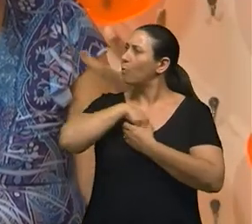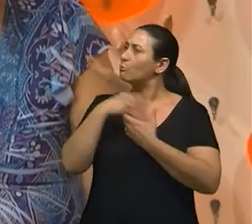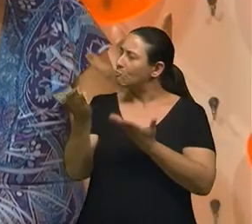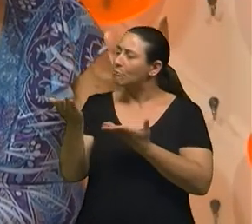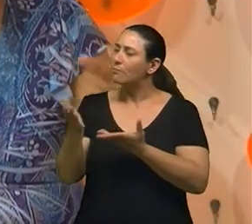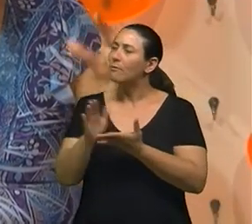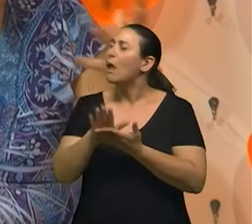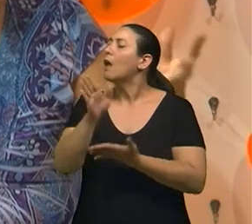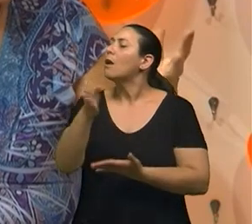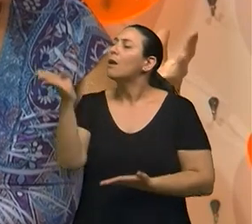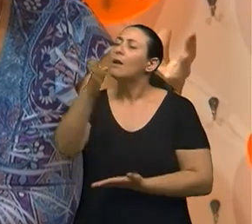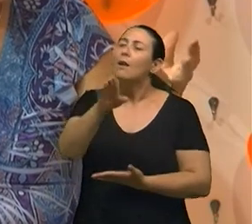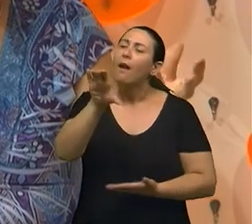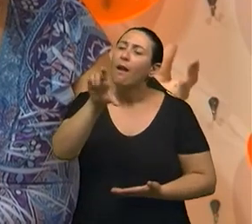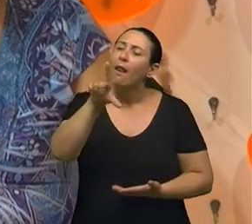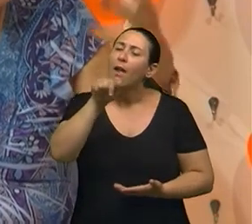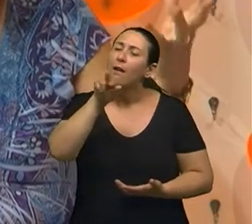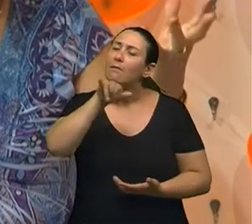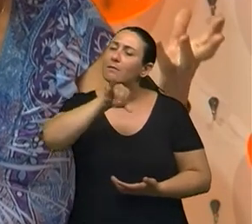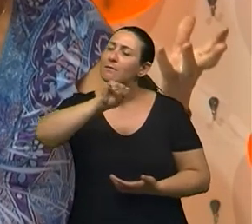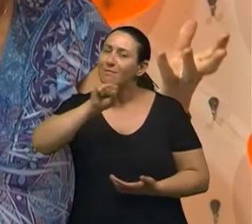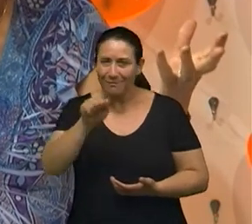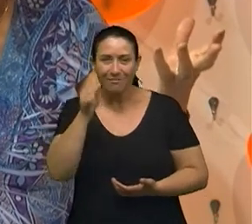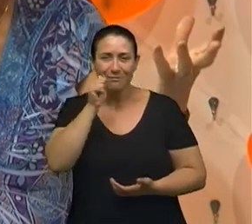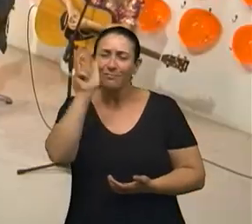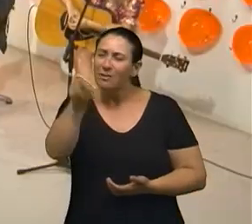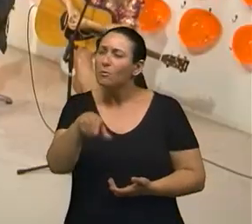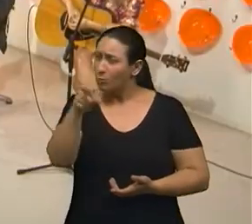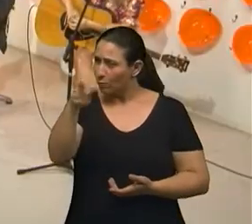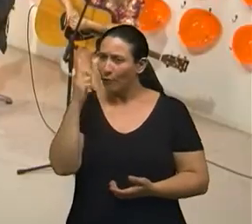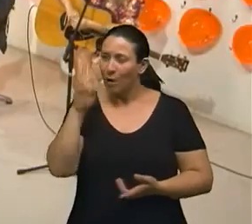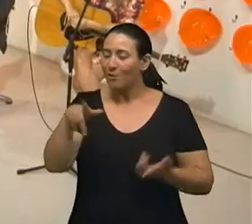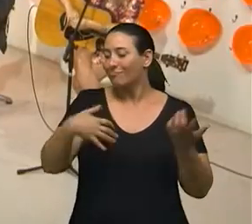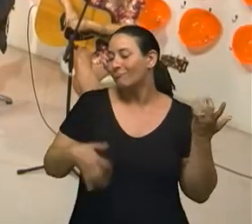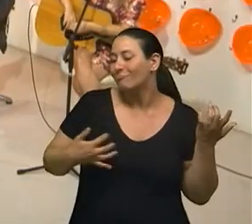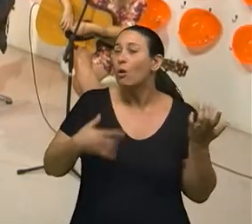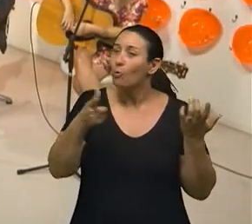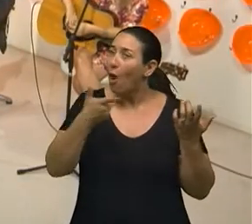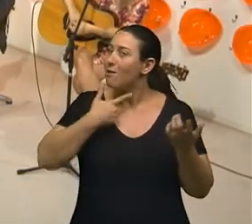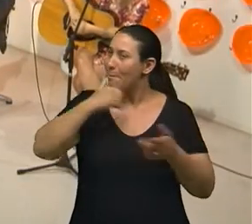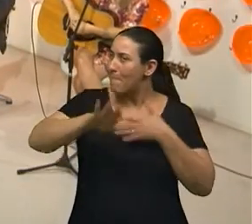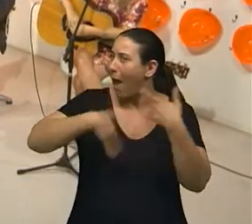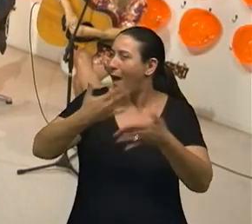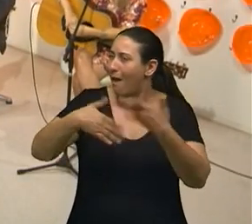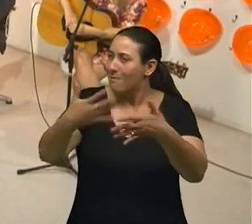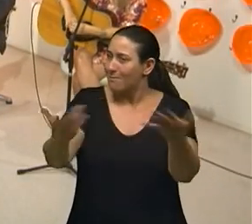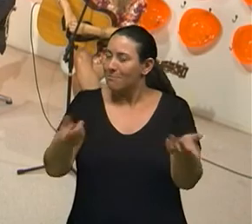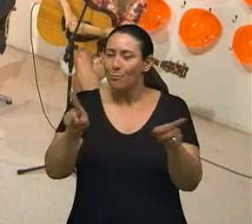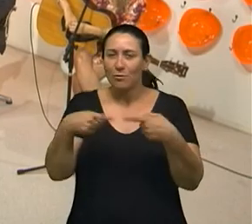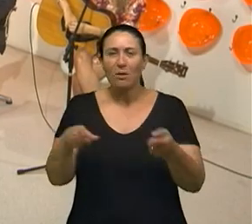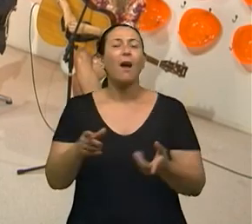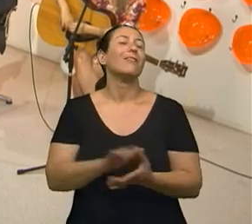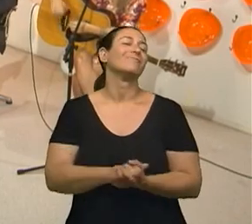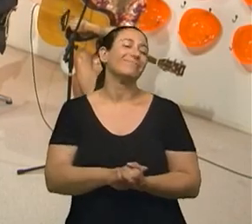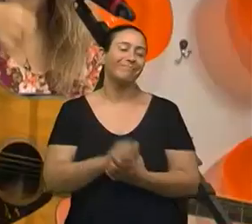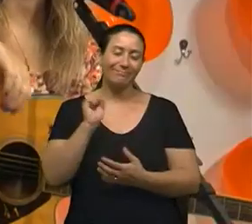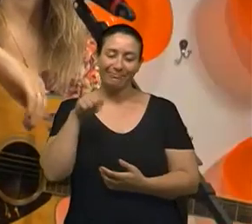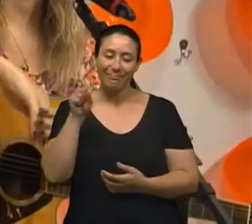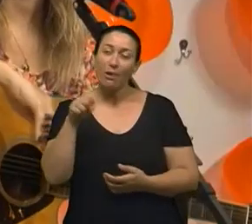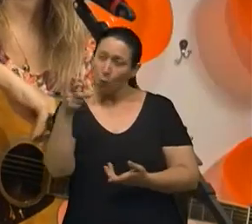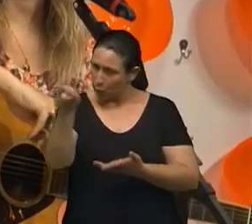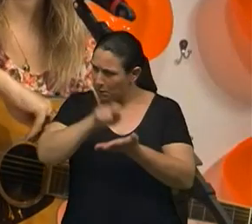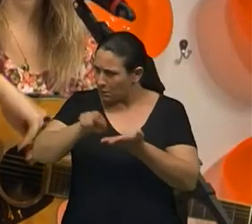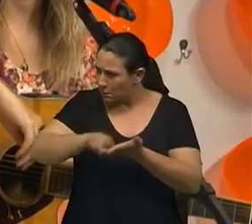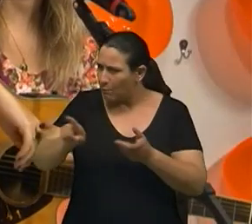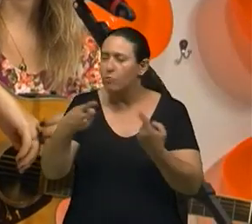Clarissa, realmente, quanto mais tu toca, mais tu gosta da música, né? A gente vê no teu rosto. Com certeza. E tu é compositora também. É, e isso que ele está